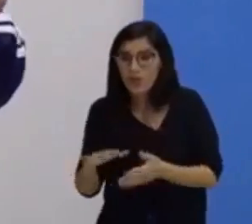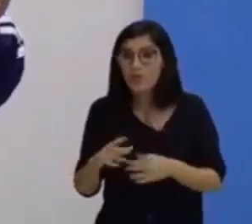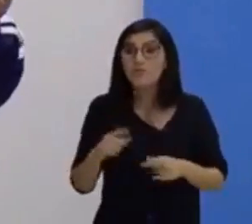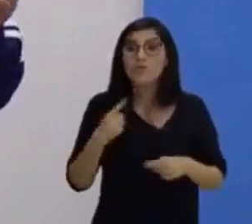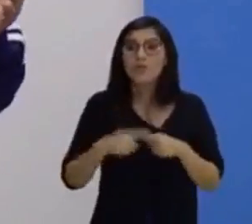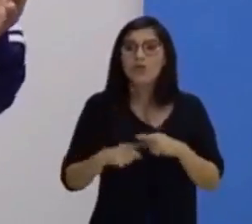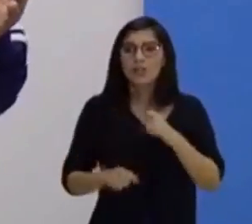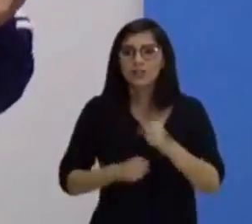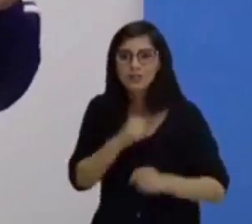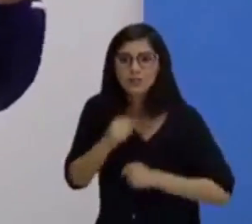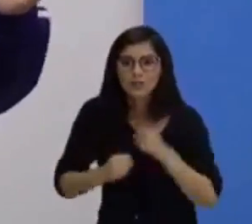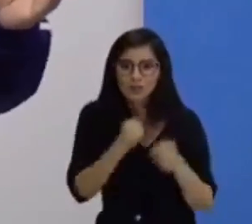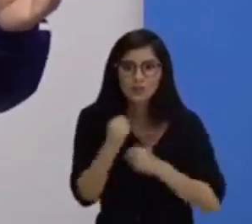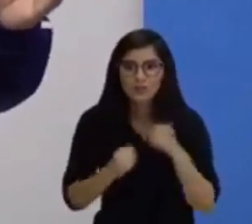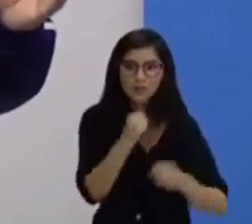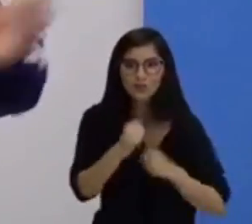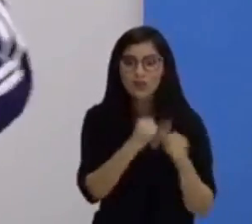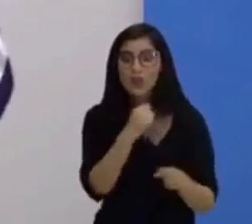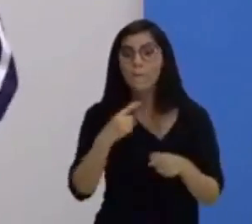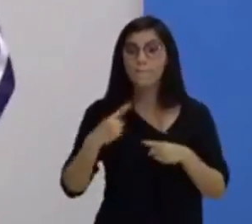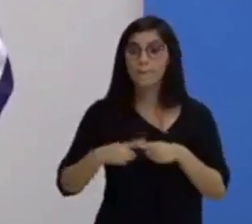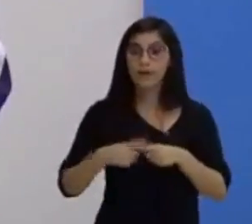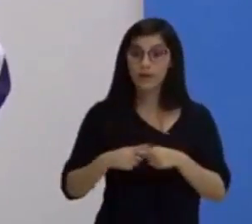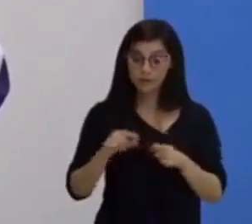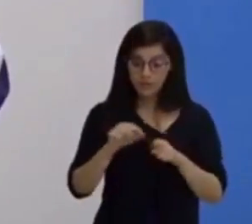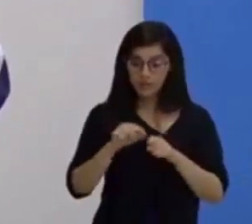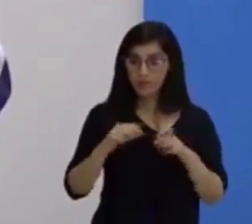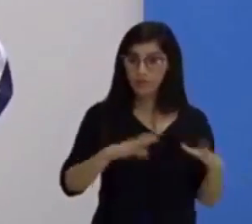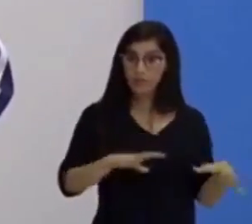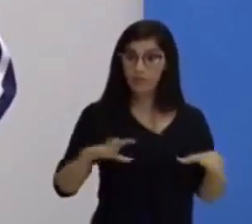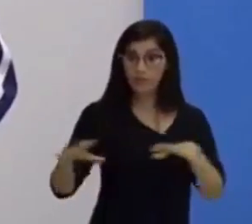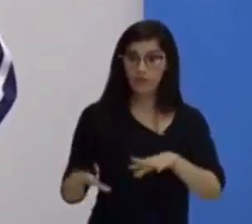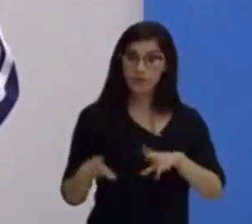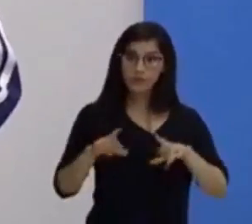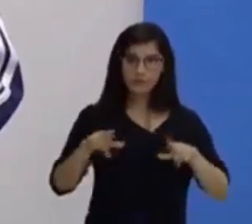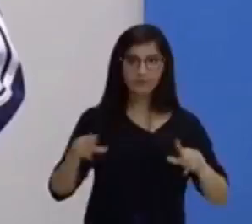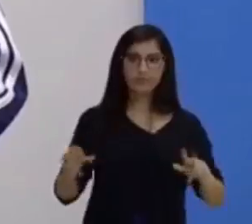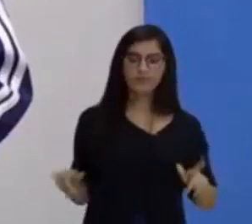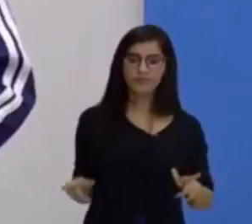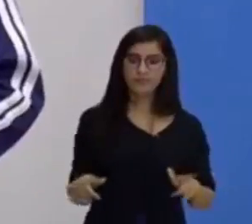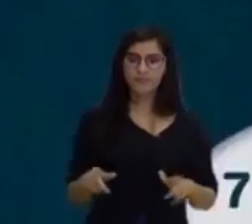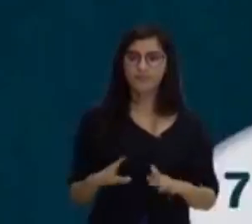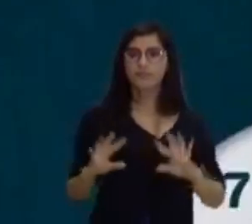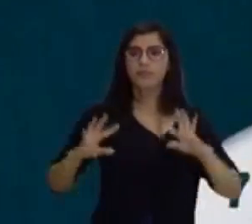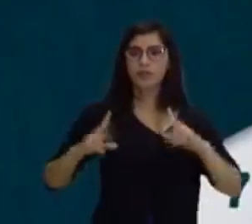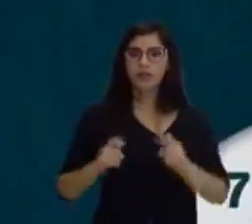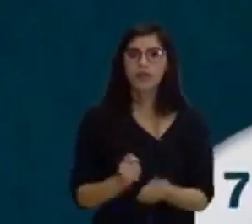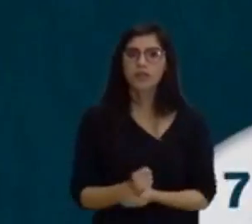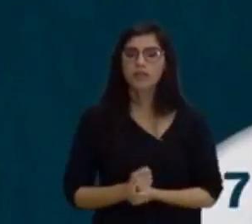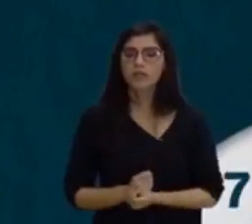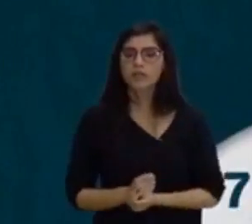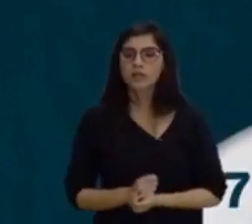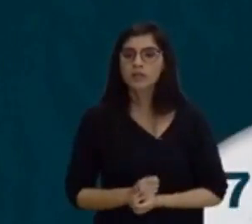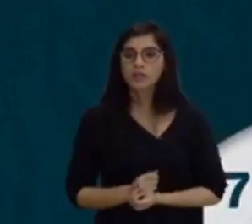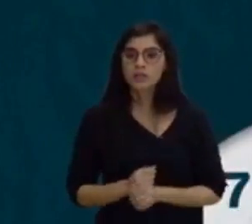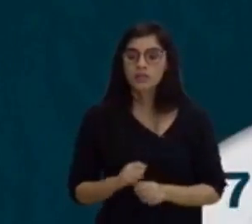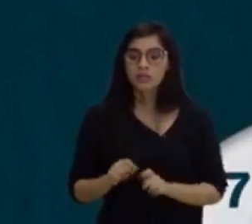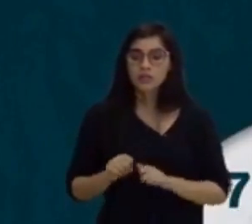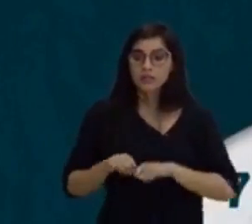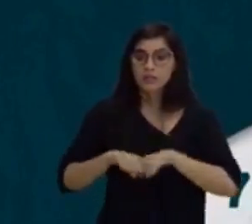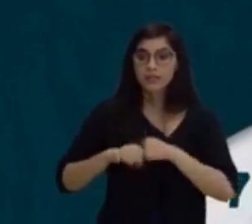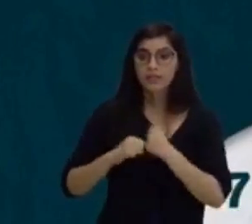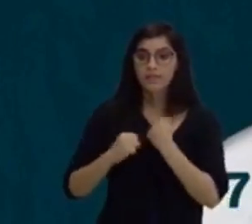por que nós fazemos movimentos diferenciados. Em tudo na vida, né? Vamos lá, vamos para a aula. Ainda na tela,